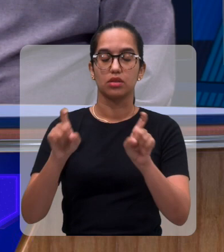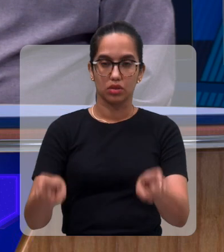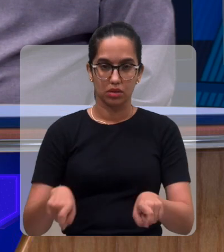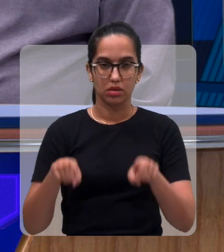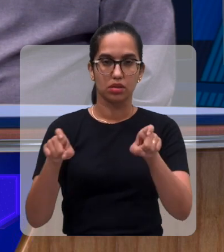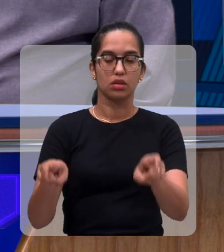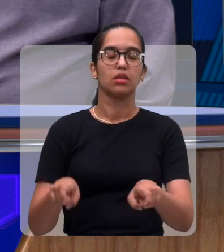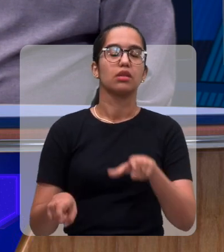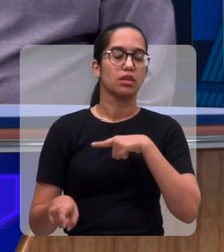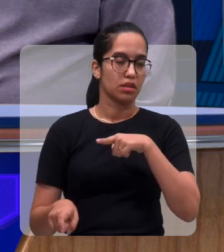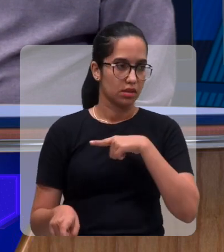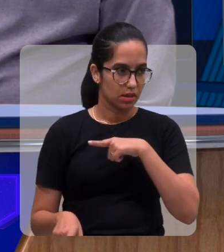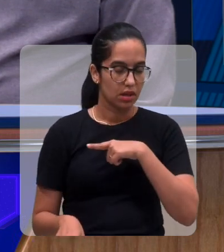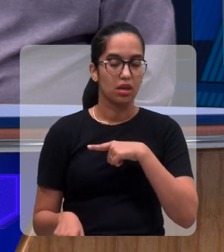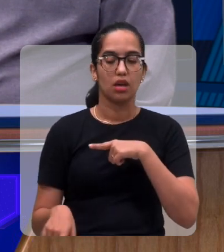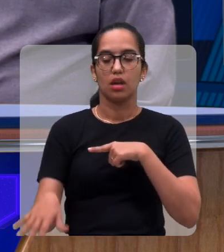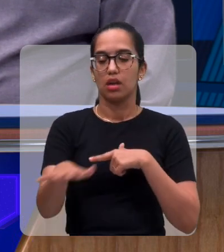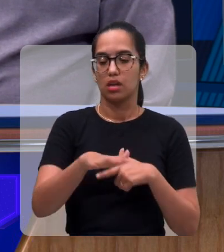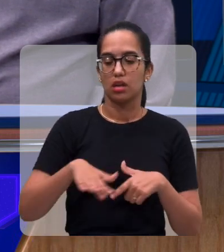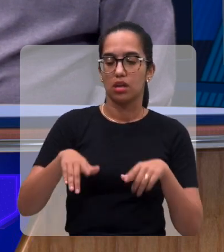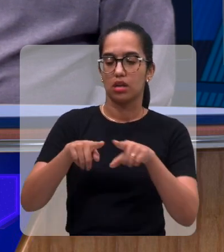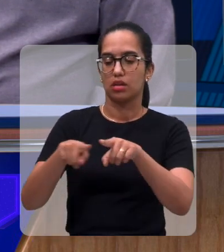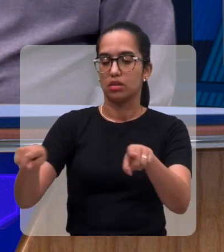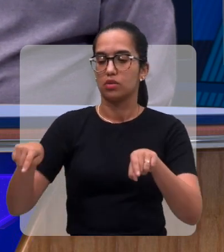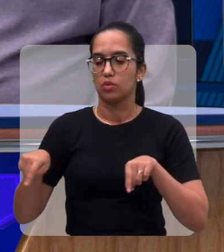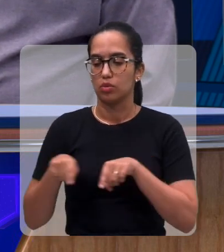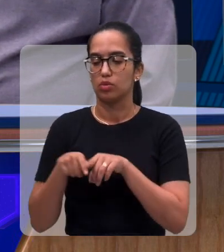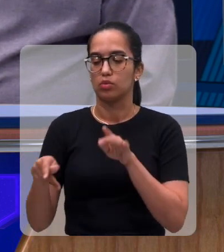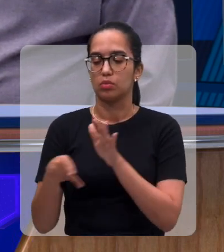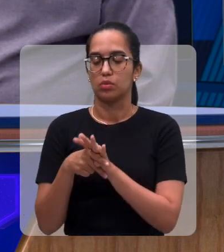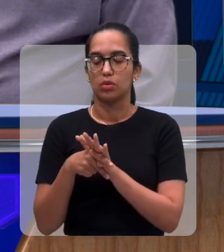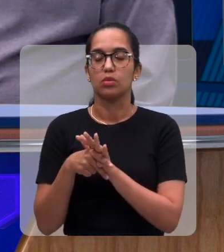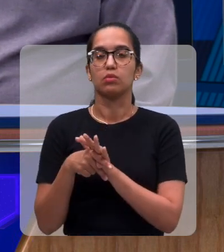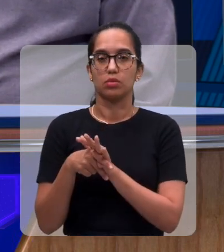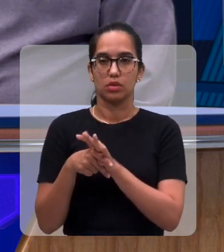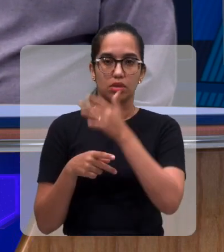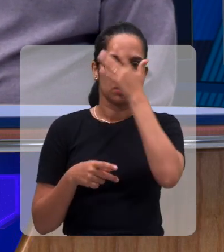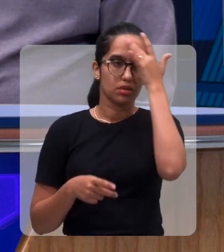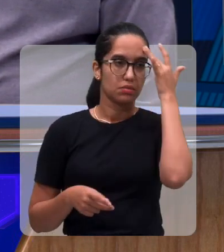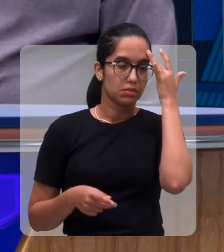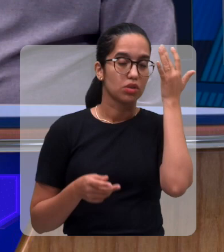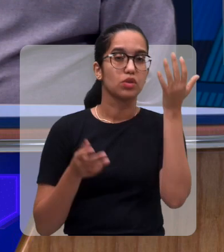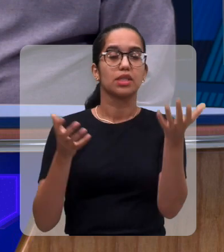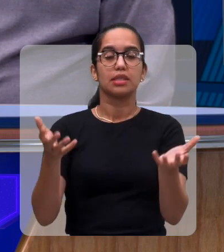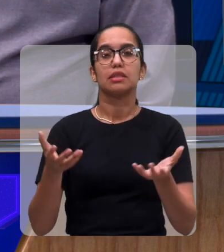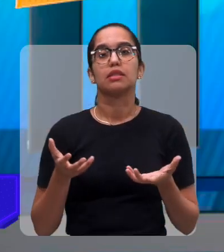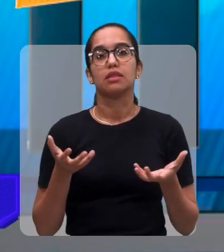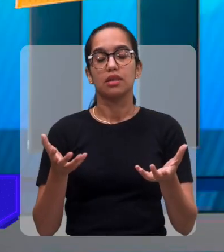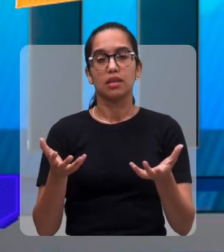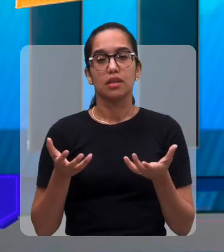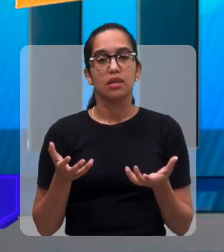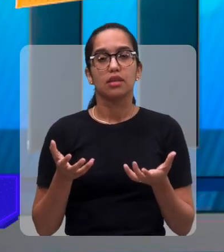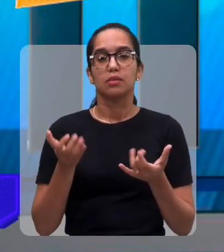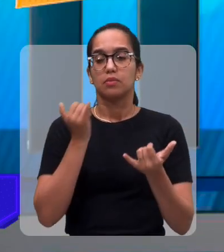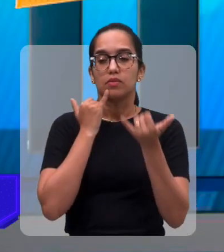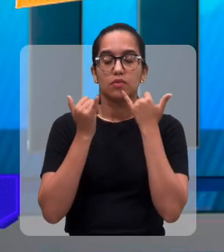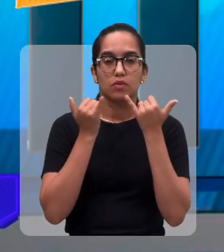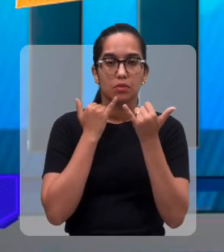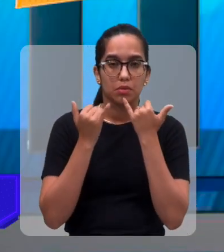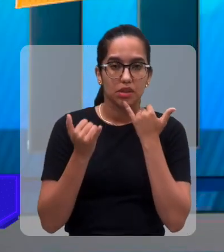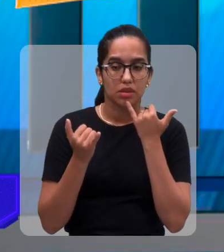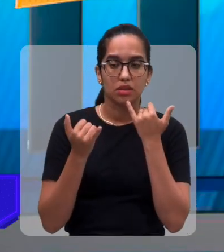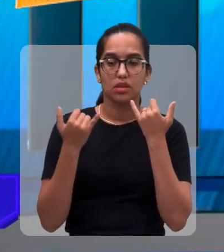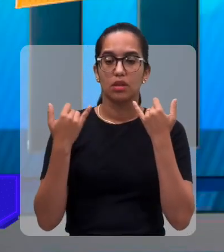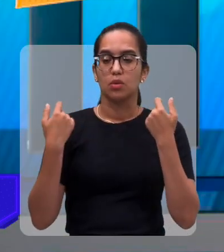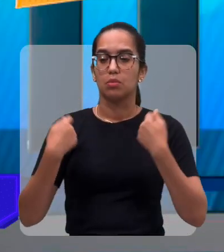Temos aula de informática, temos um setor mini laboratório de informática para aquelas pessoas que procuram se informar na